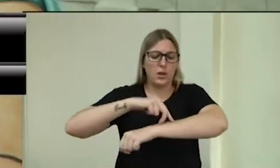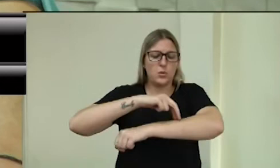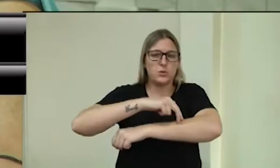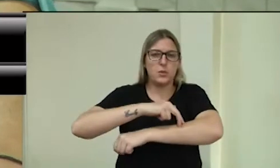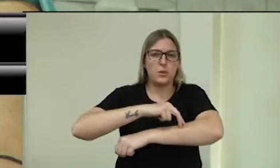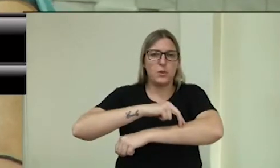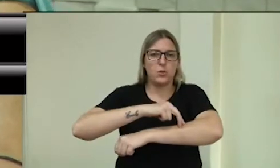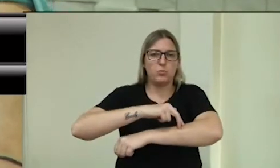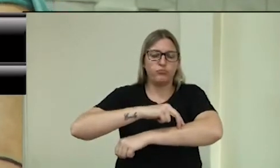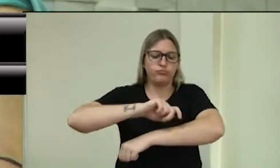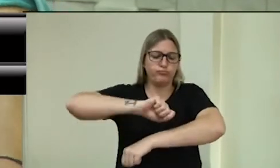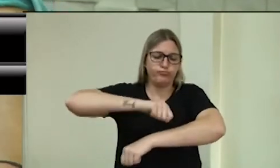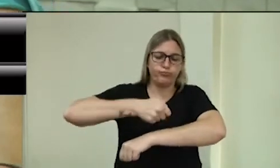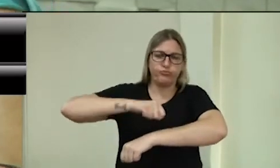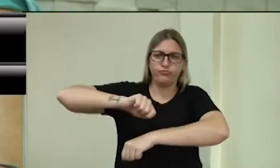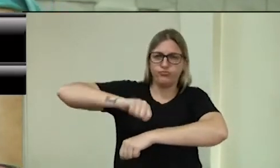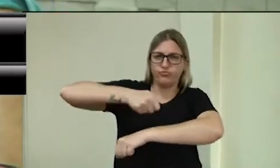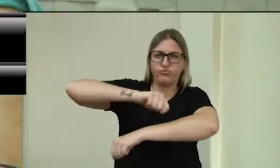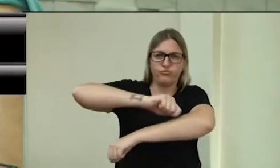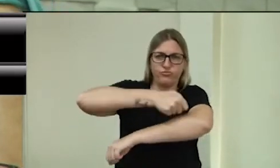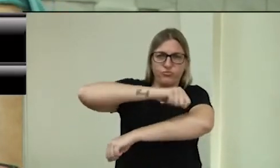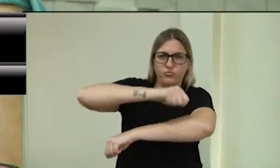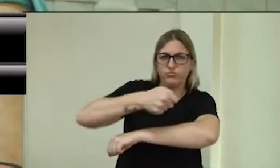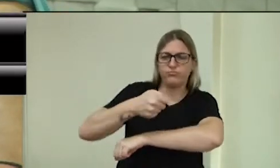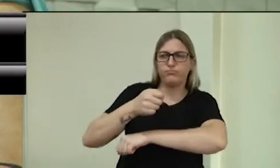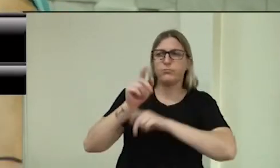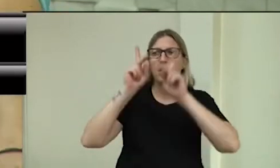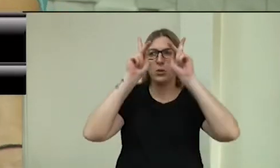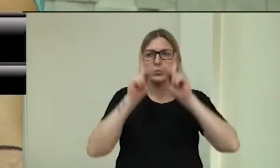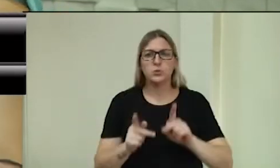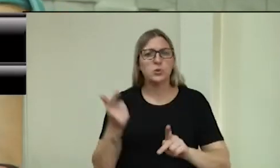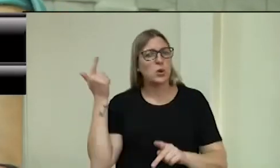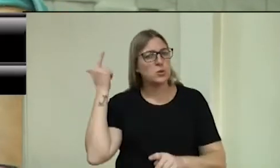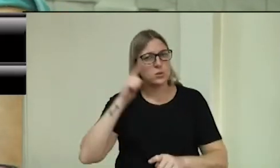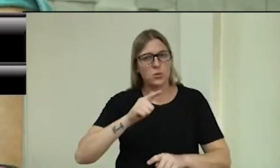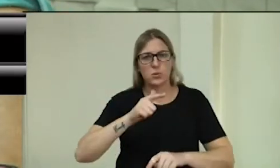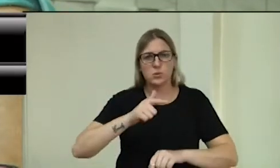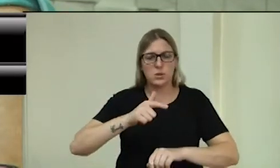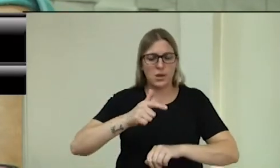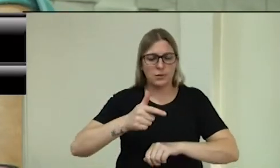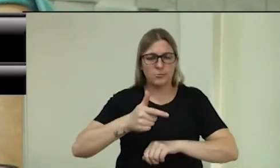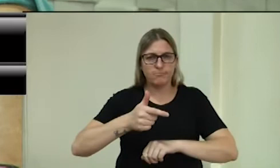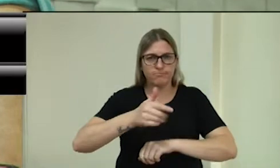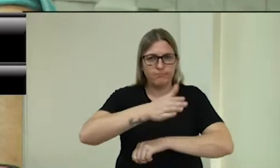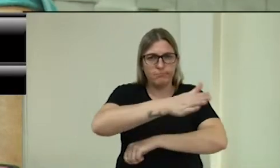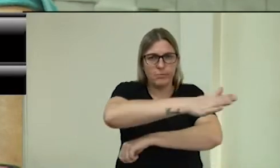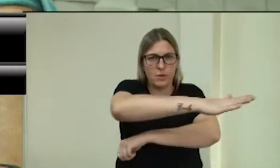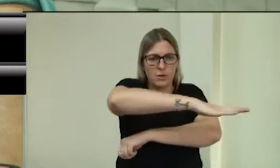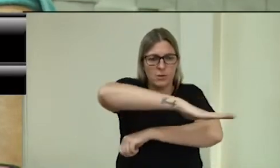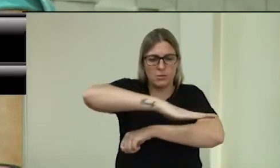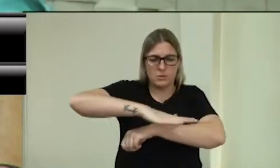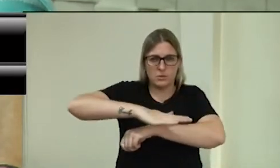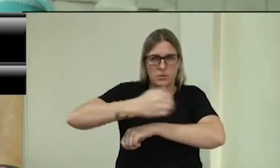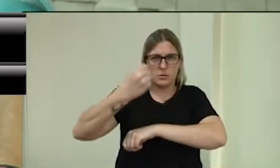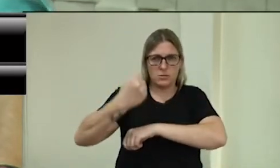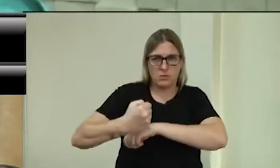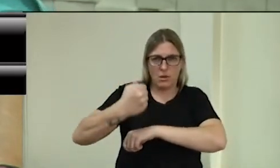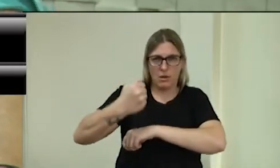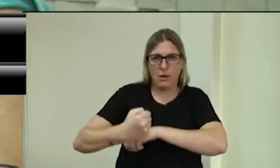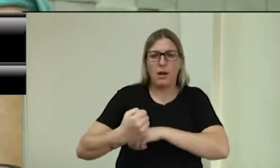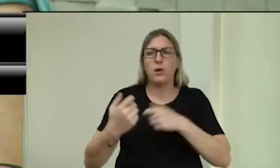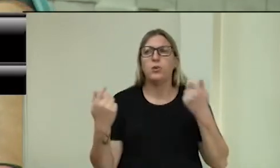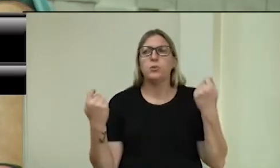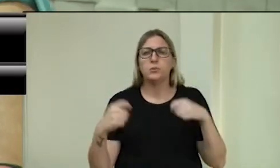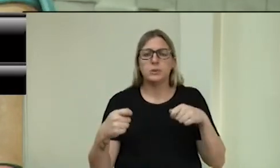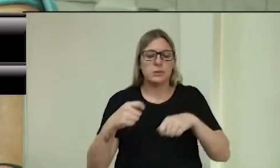estacionar do lado do cordão. Então, talvez isso aqui seja só tirar o calçamento e recolocar de